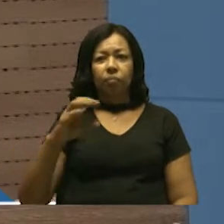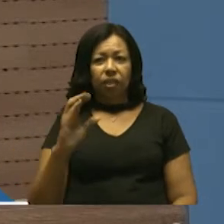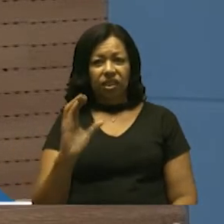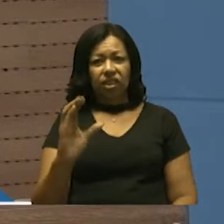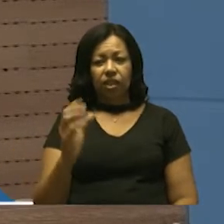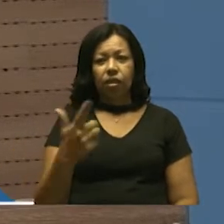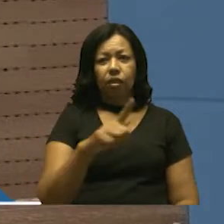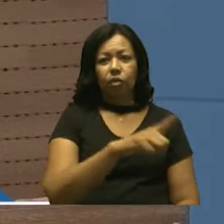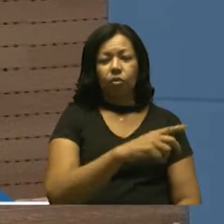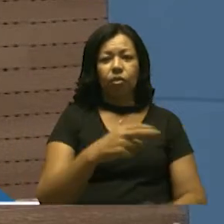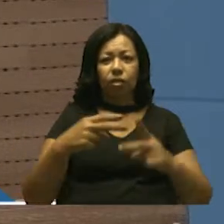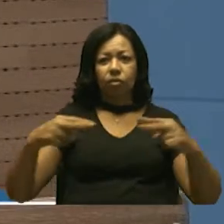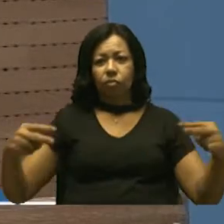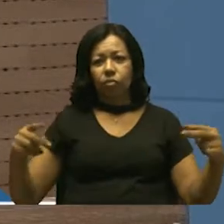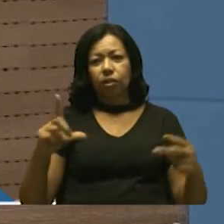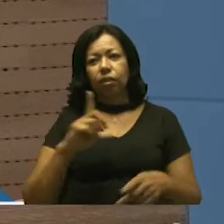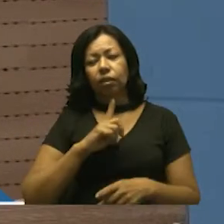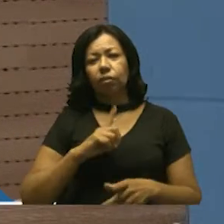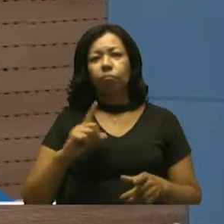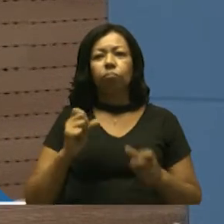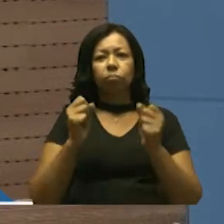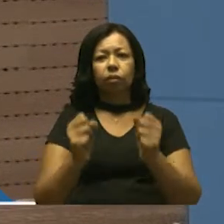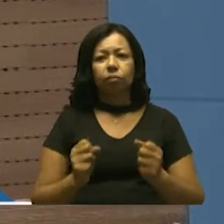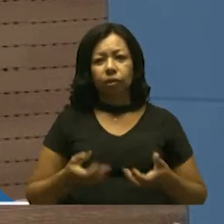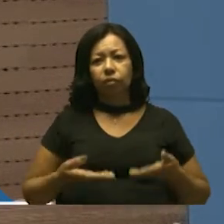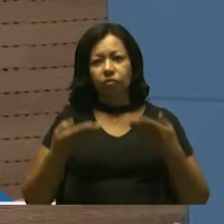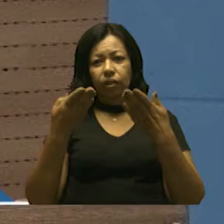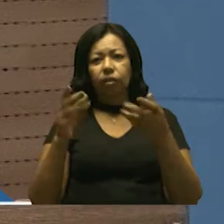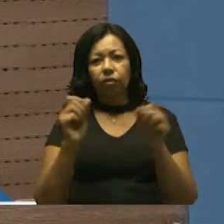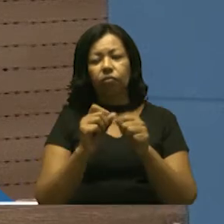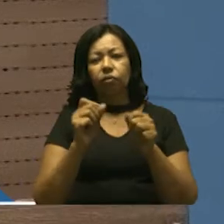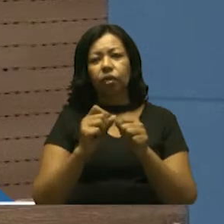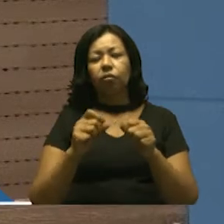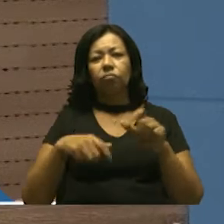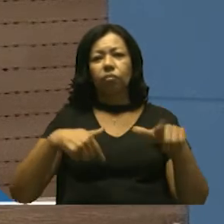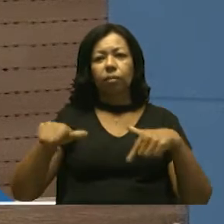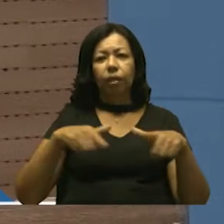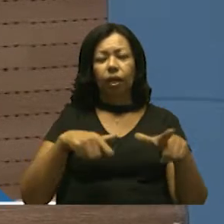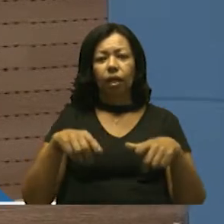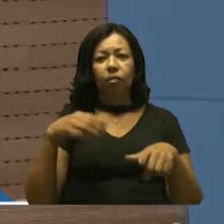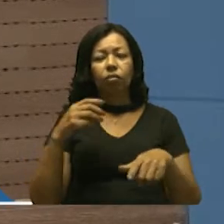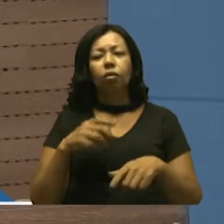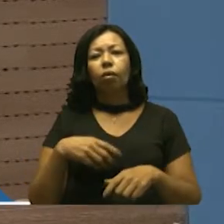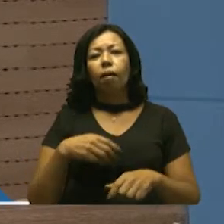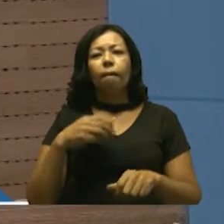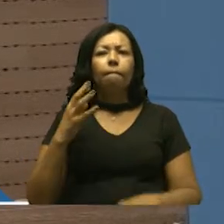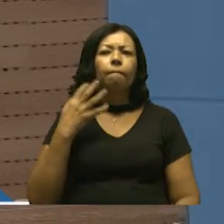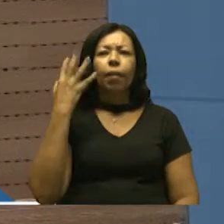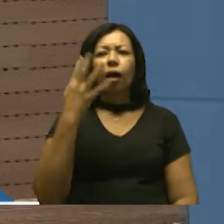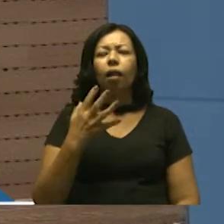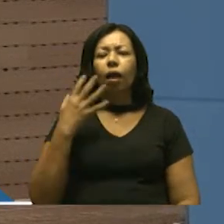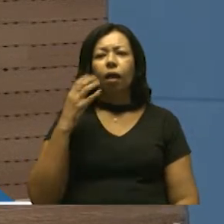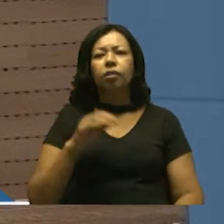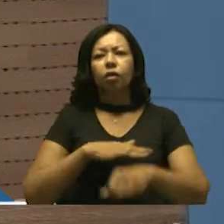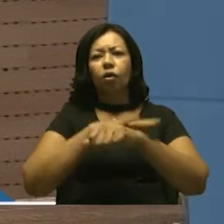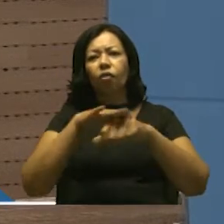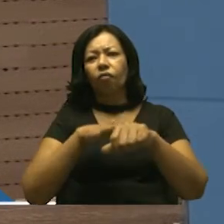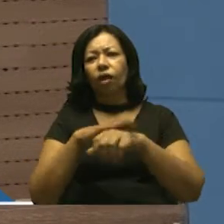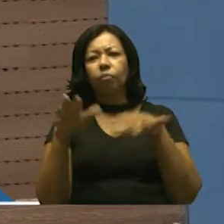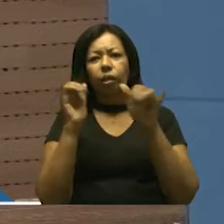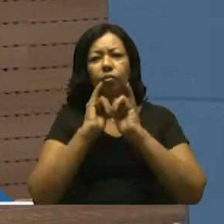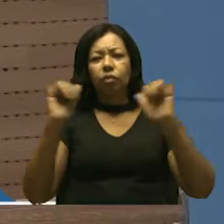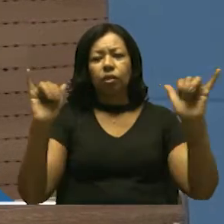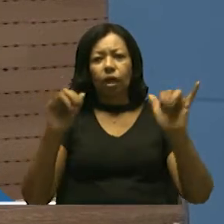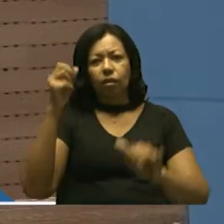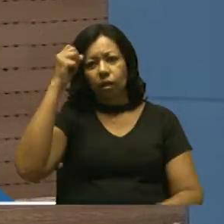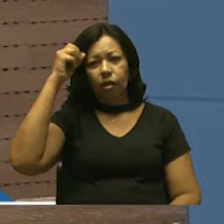e demais modalidades, podendo ser oferecidas oficinas, debates e palestras, visando propagar a cultura